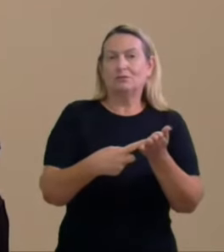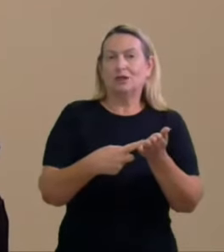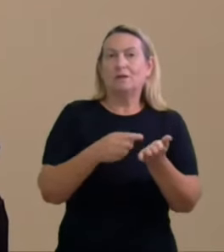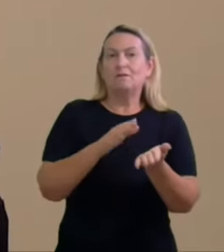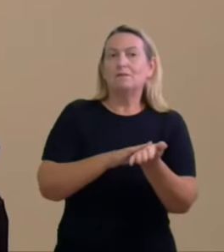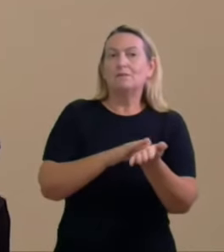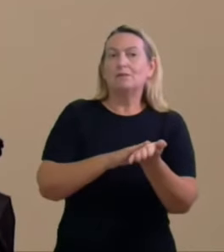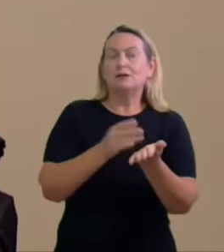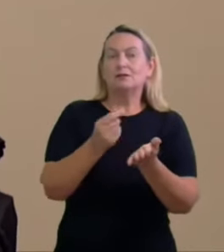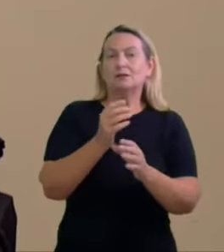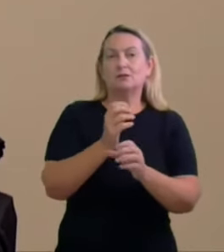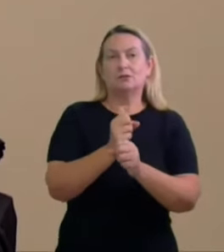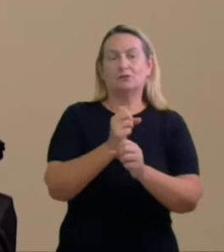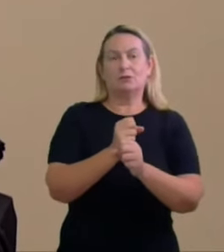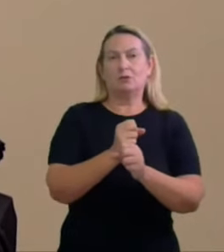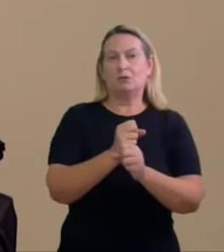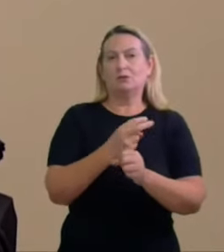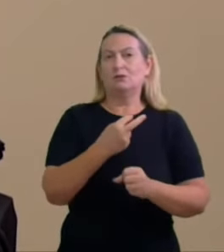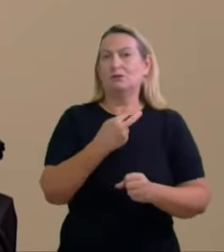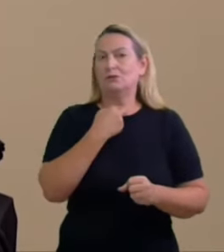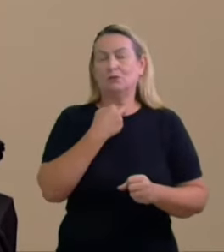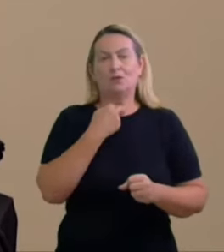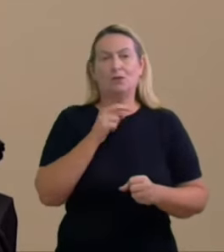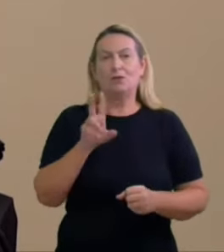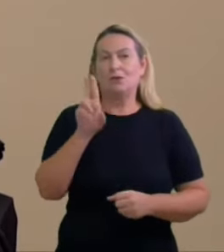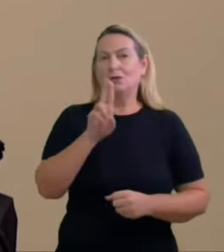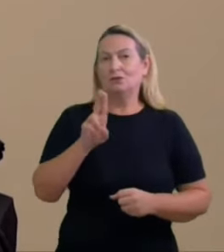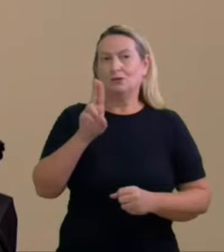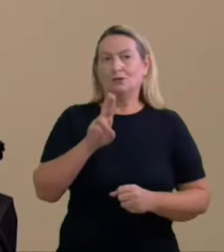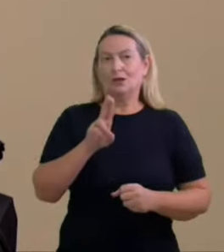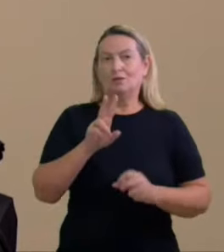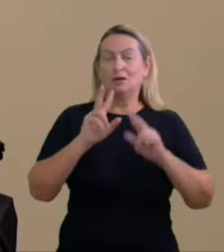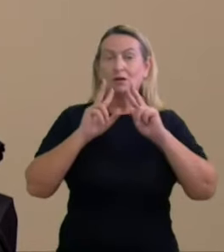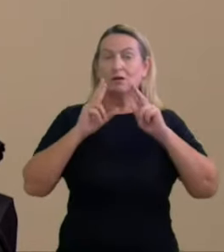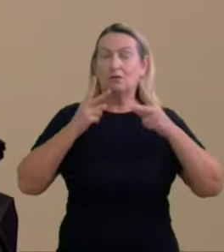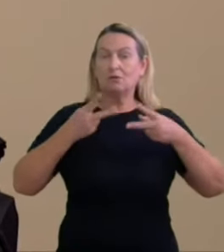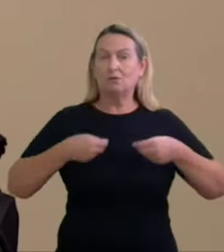fazê-lo para reconhecer a existência de contrato que envolve quantias voltuosas